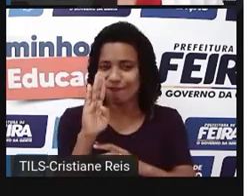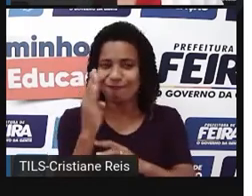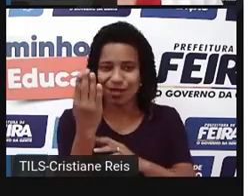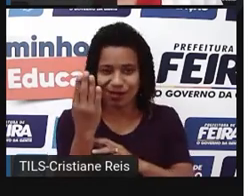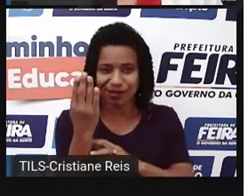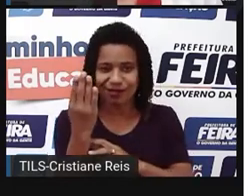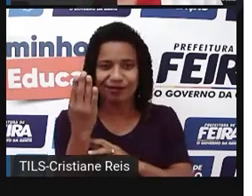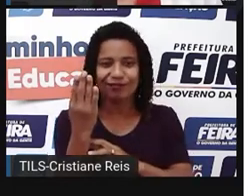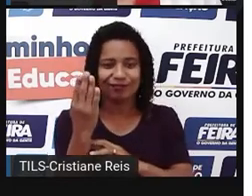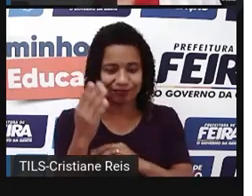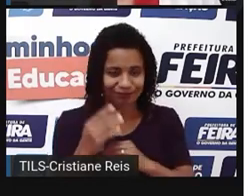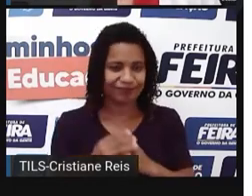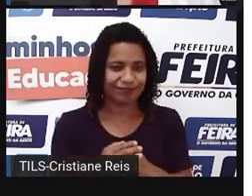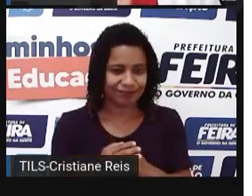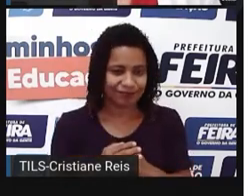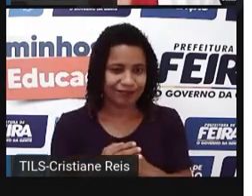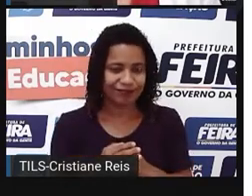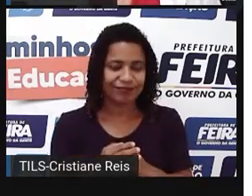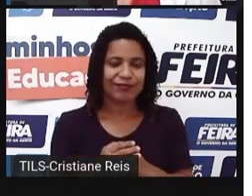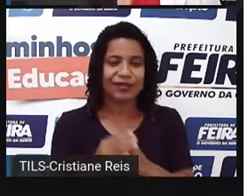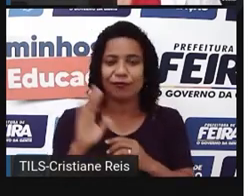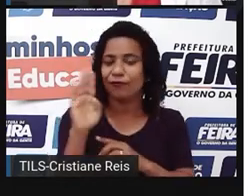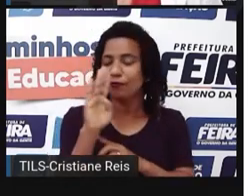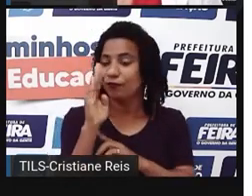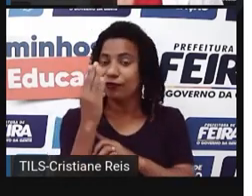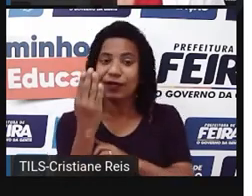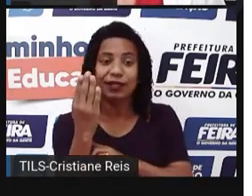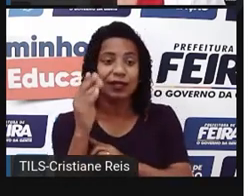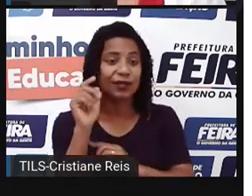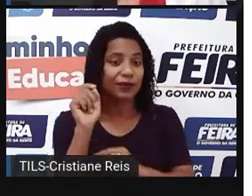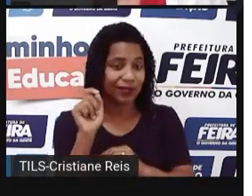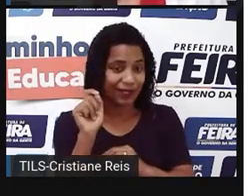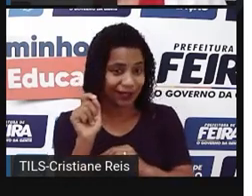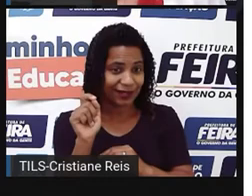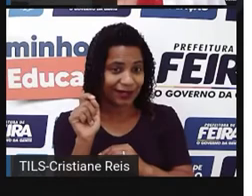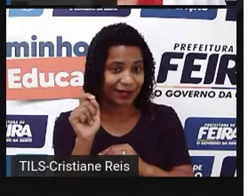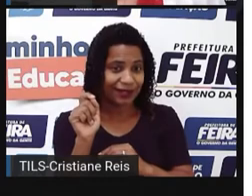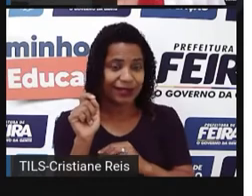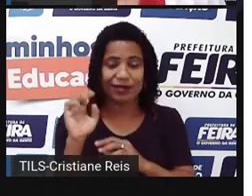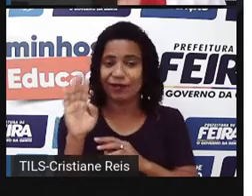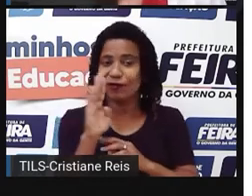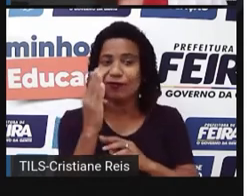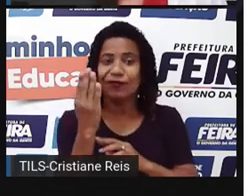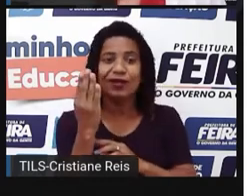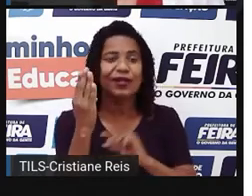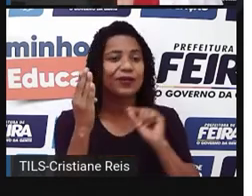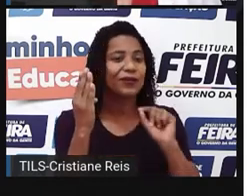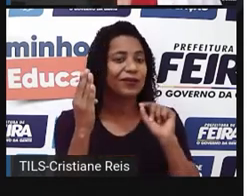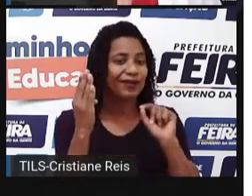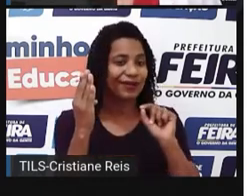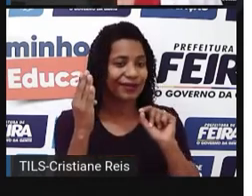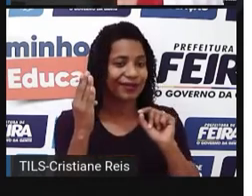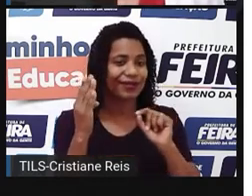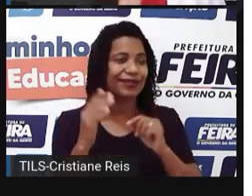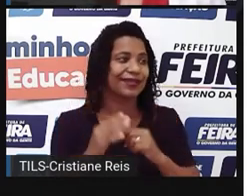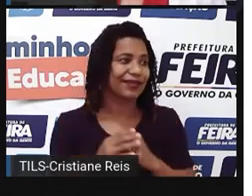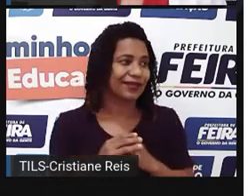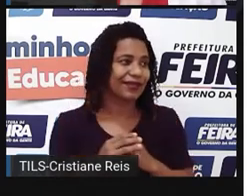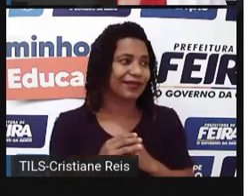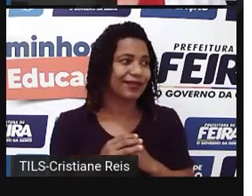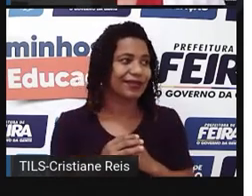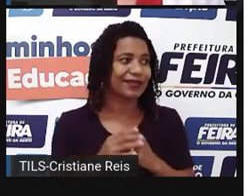né? Inclusive sobre esse assunto, que na verdade é aquele que... O fake é aquele que faz